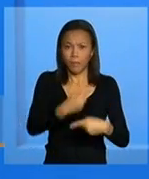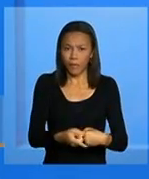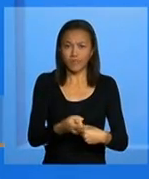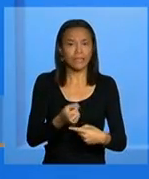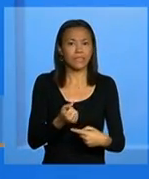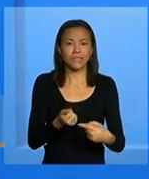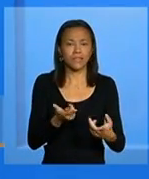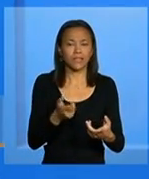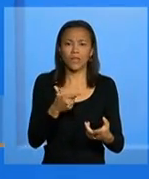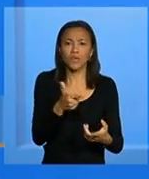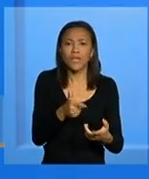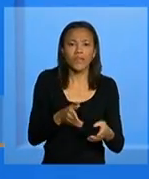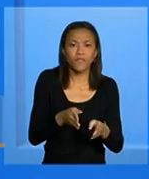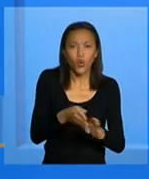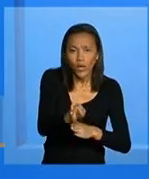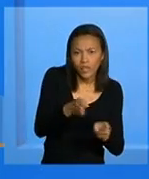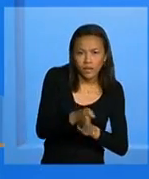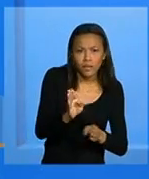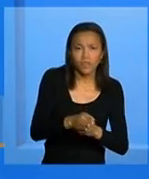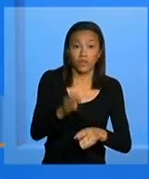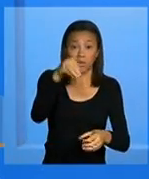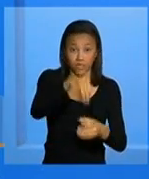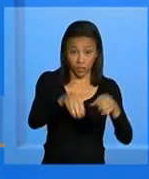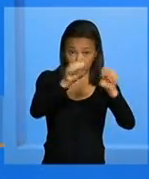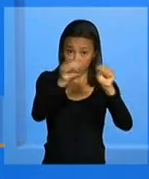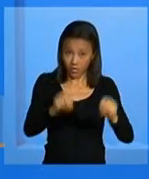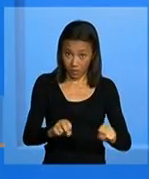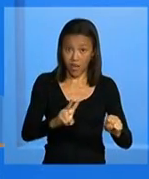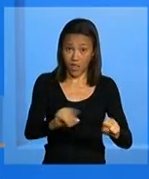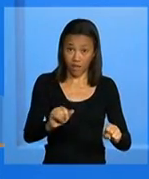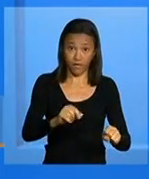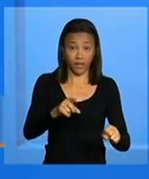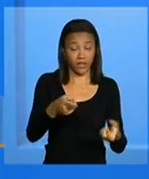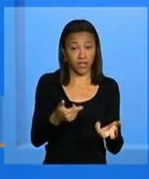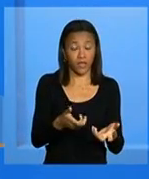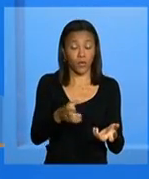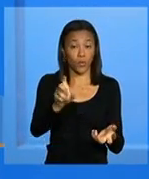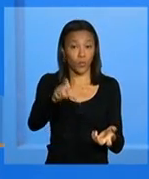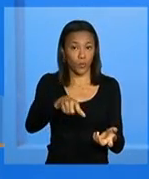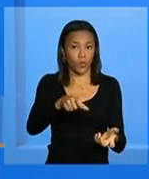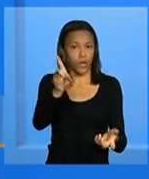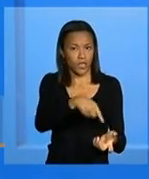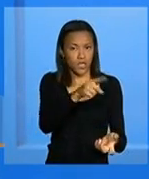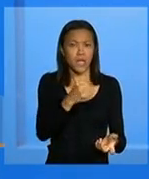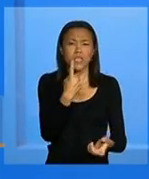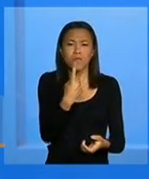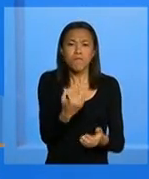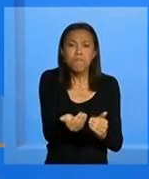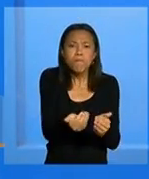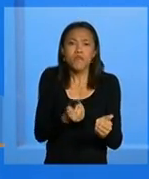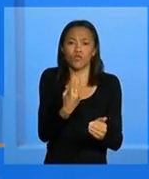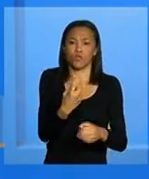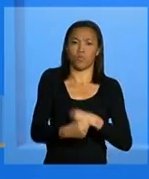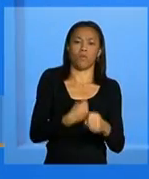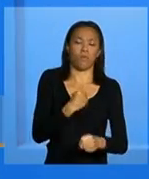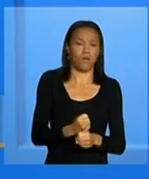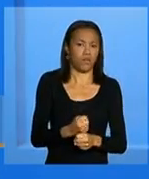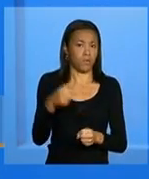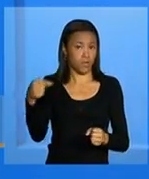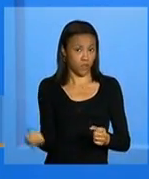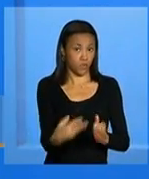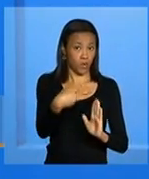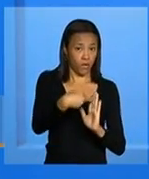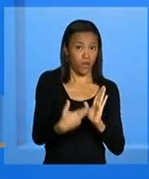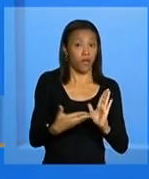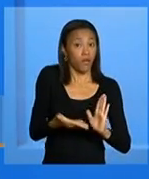foram acompanhadas no SICOM elas terão o benefício cancelado em menos de um ano de acordo com essa nova regra